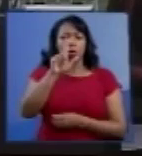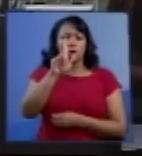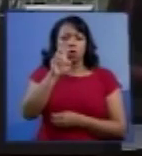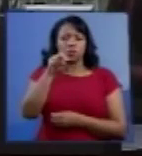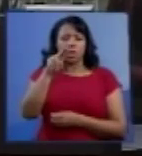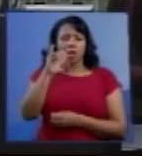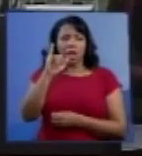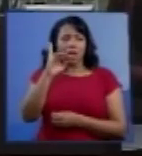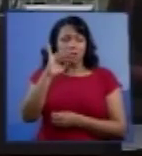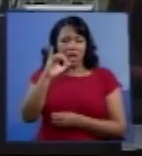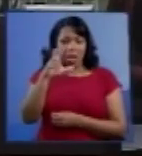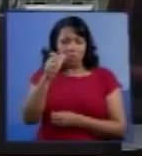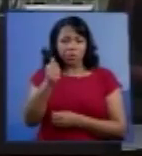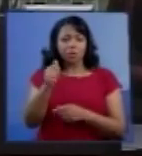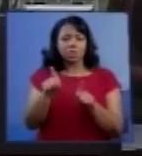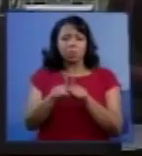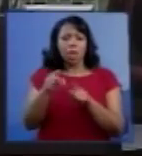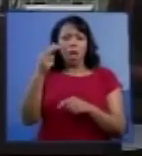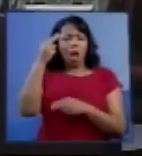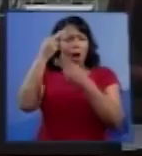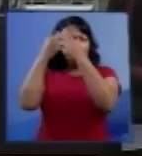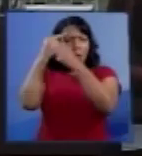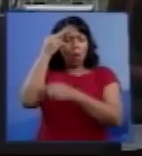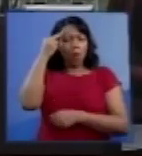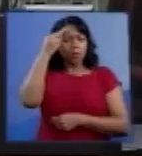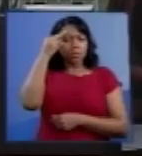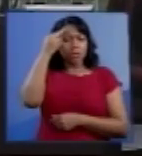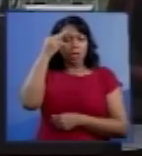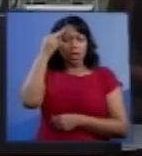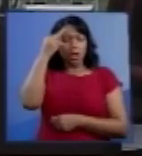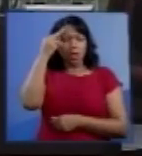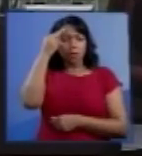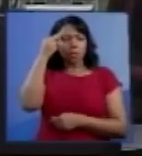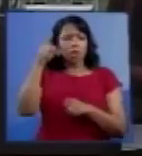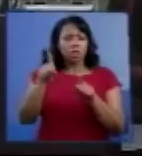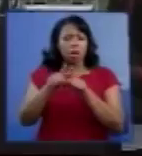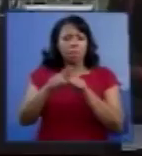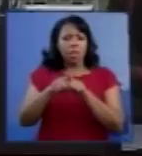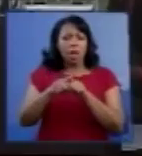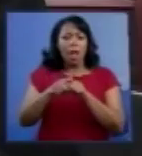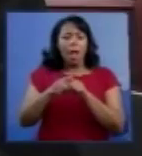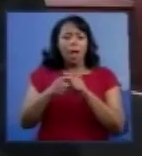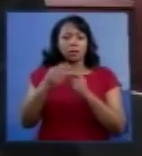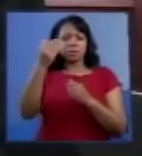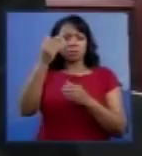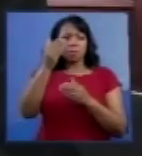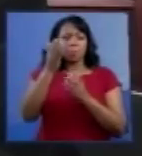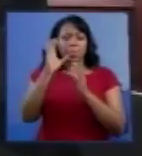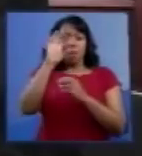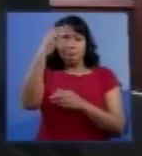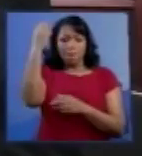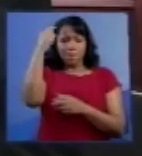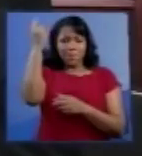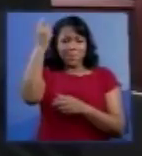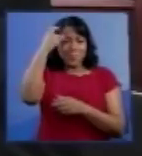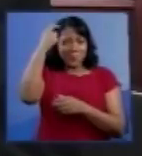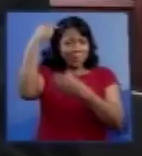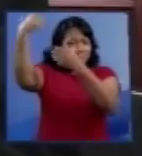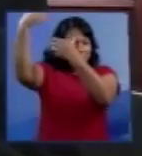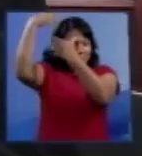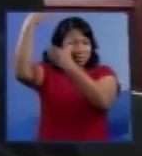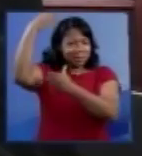desse núcleo da consciência que está situada nas partes mais inferiores, sendo que o encéfalo,